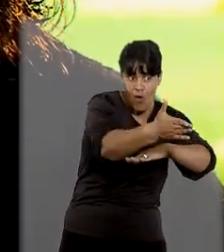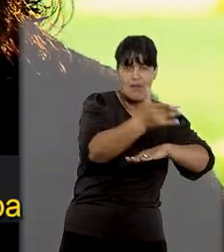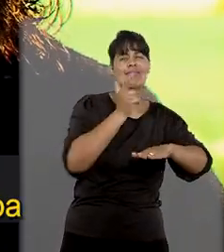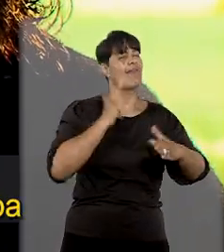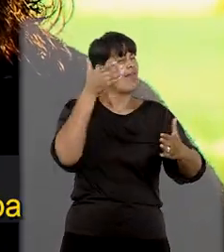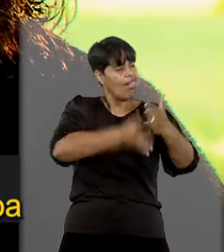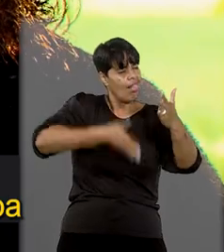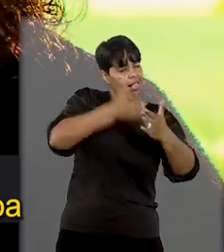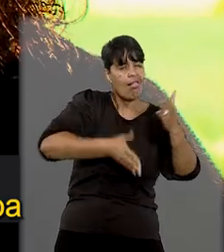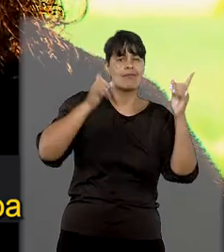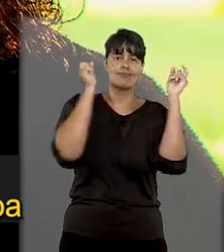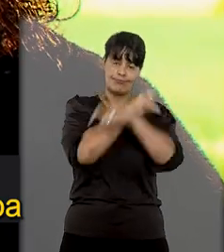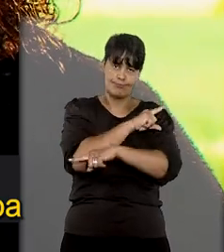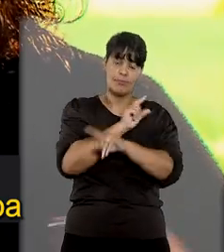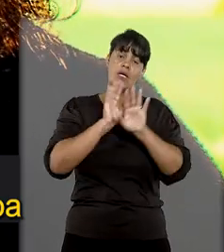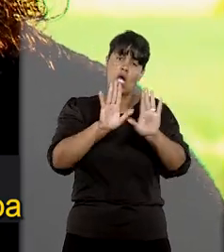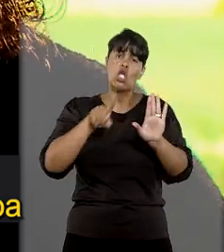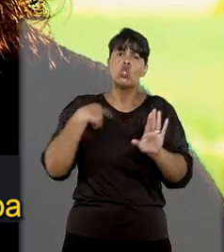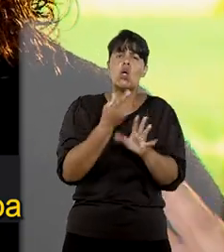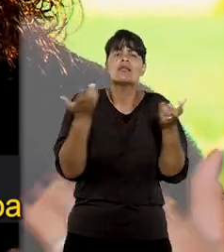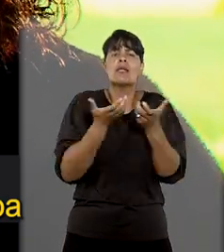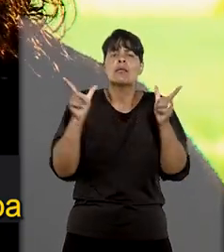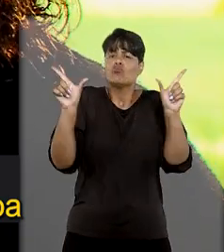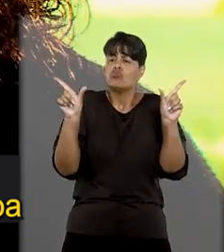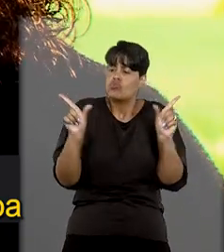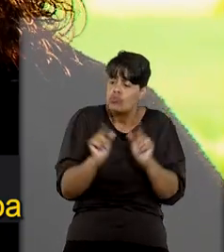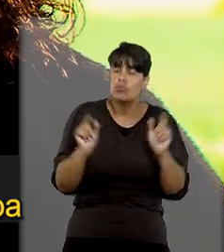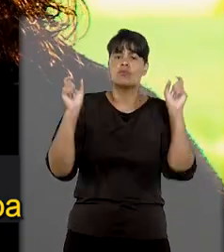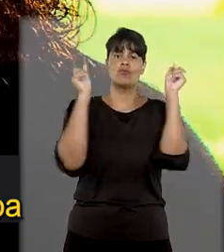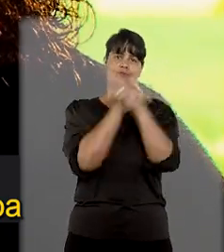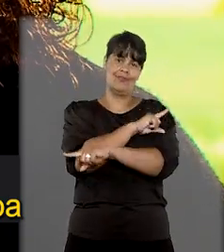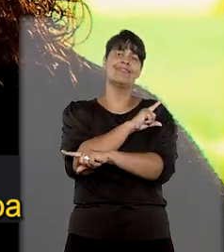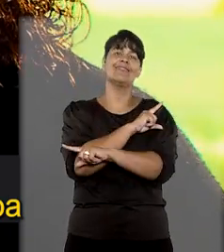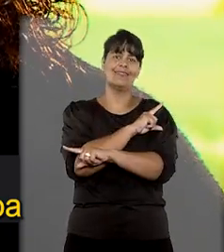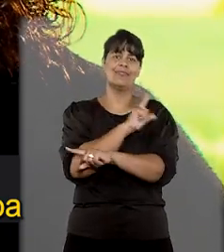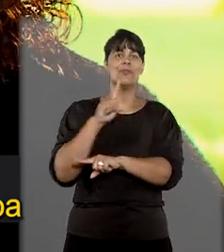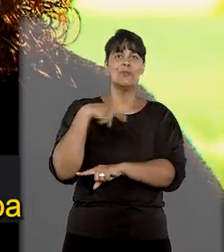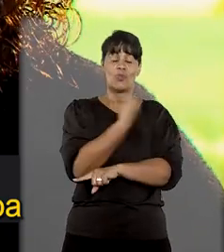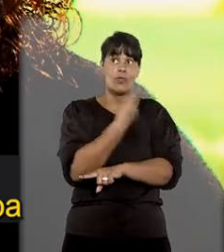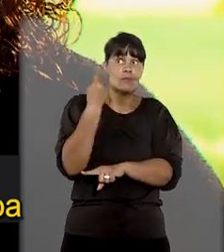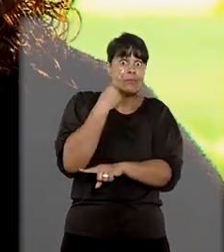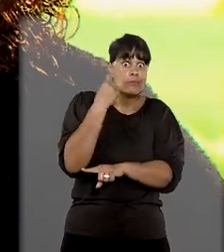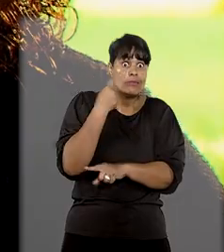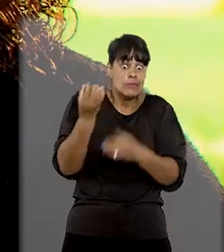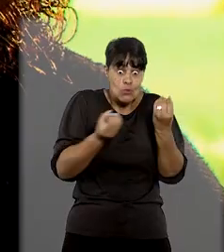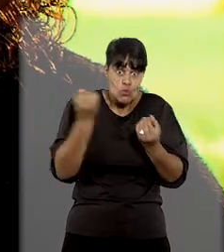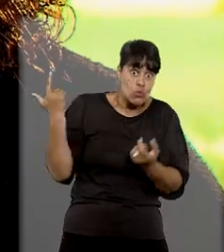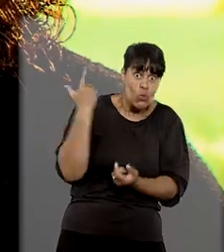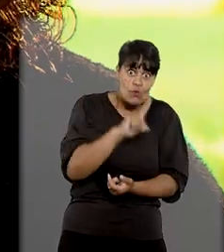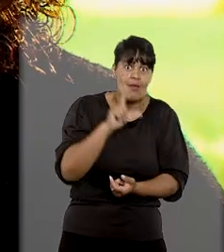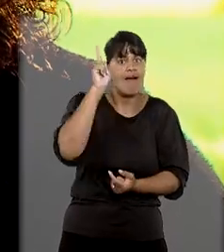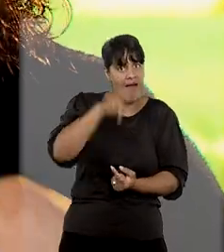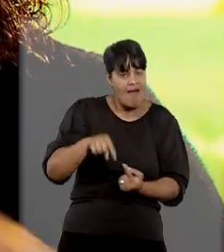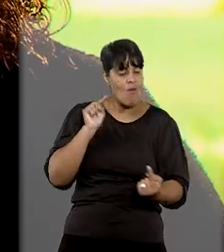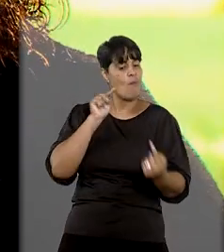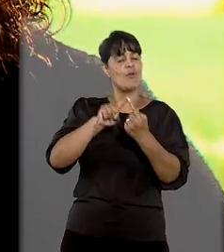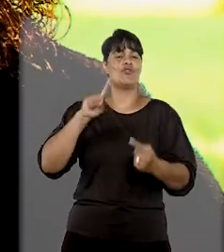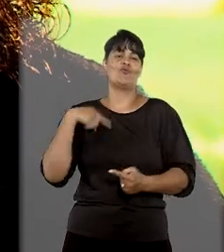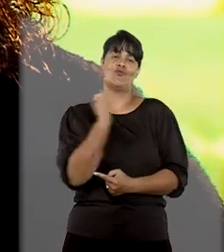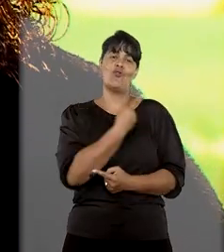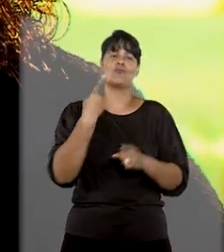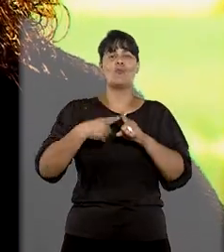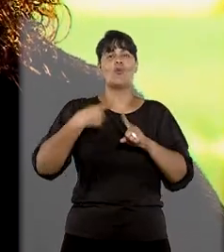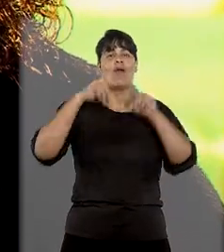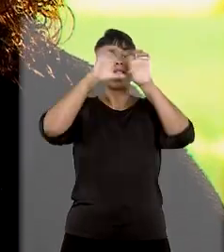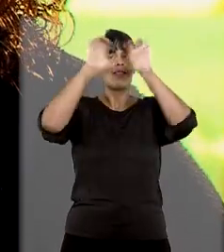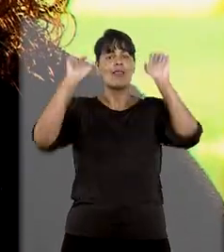Então a gente conseguir minimizar e eliminar cada vez mais as barreiras para essa pessoa é o nosso propósito